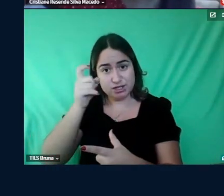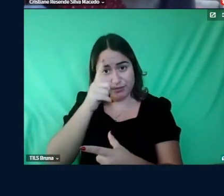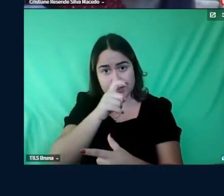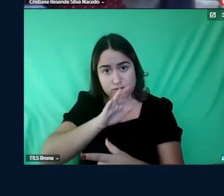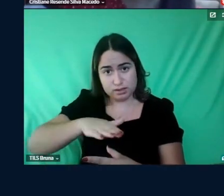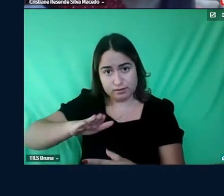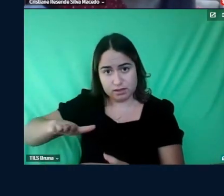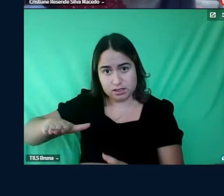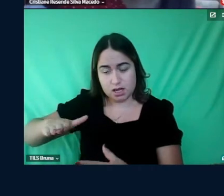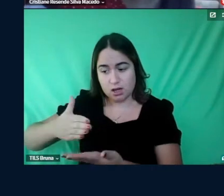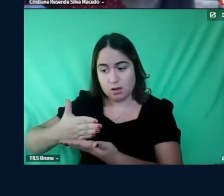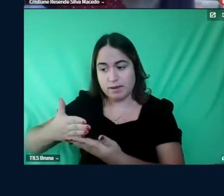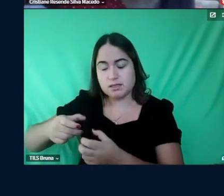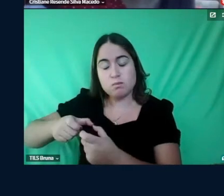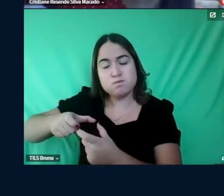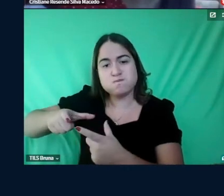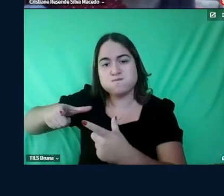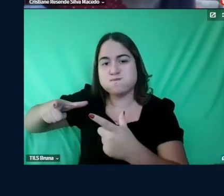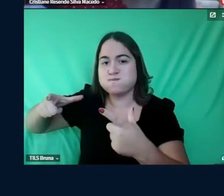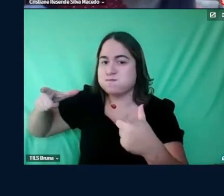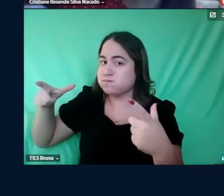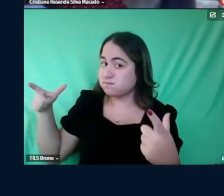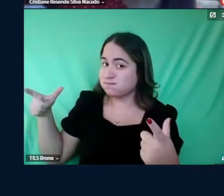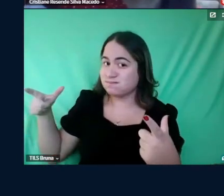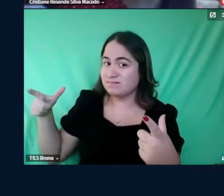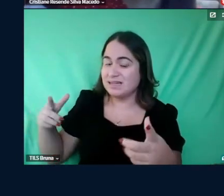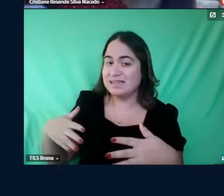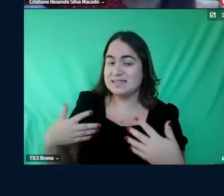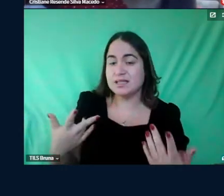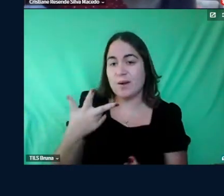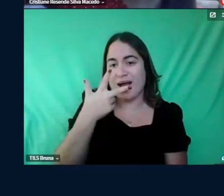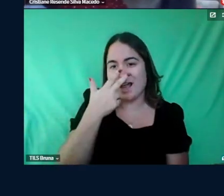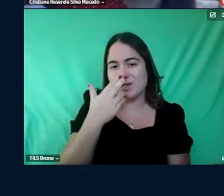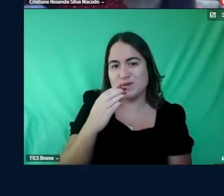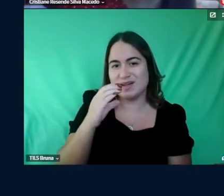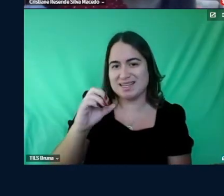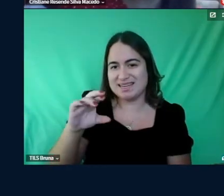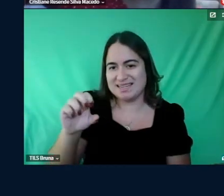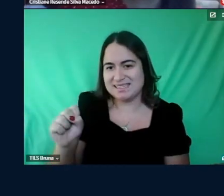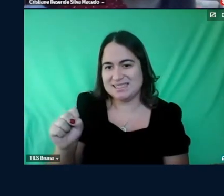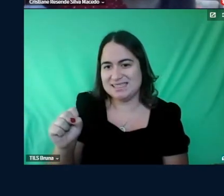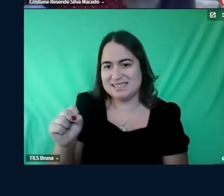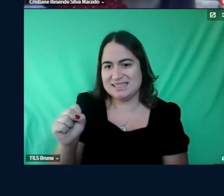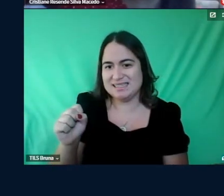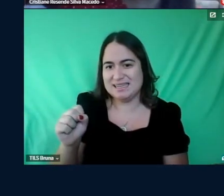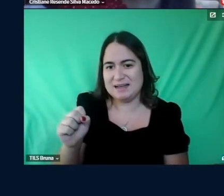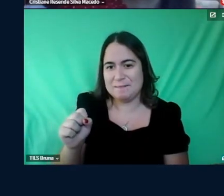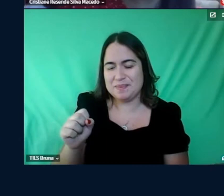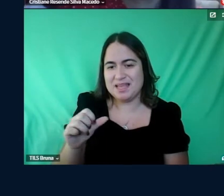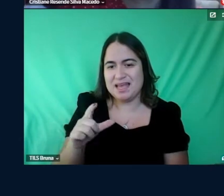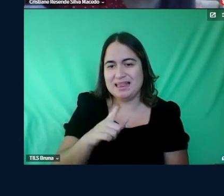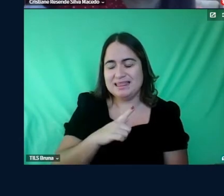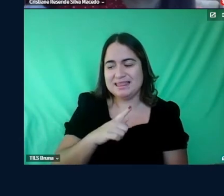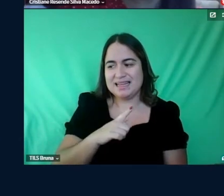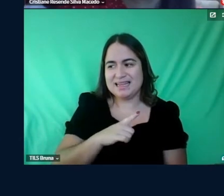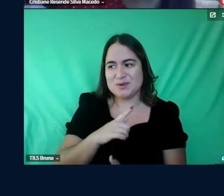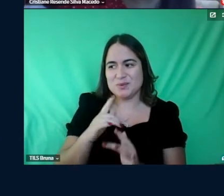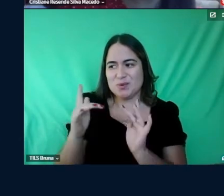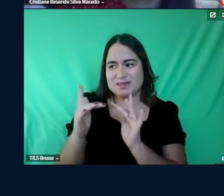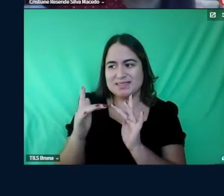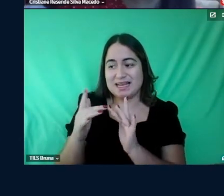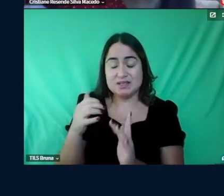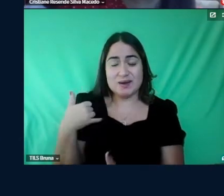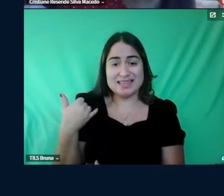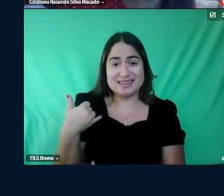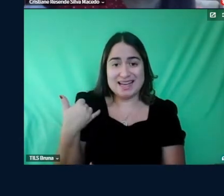aumentando e eu acho que a Cristiane toca em uma dessas faixas etárias que ainda